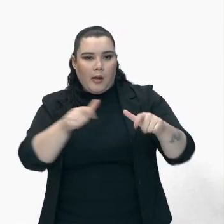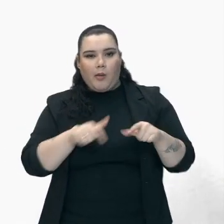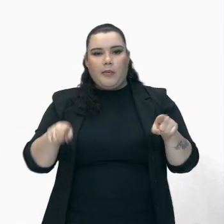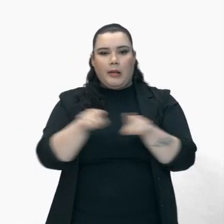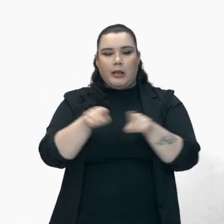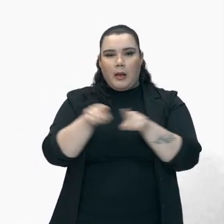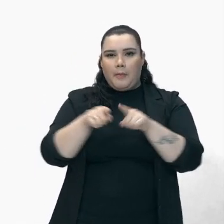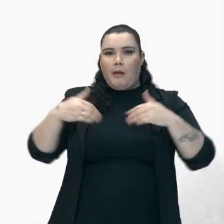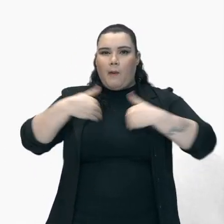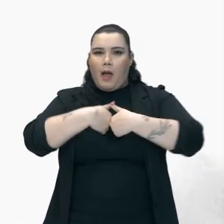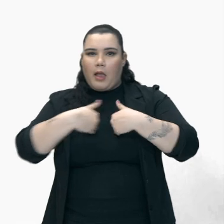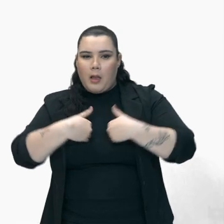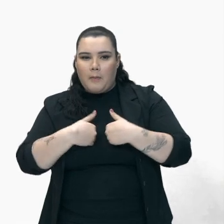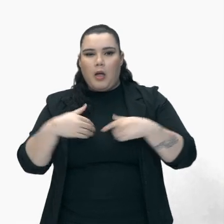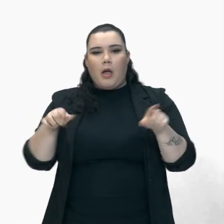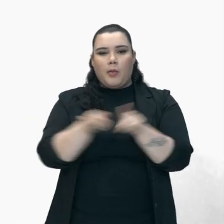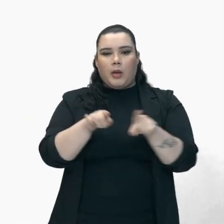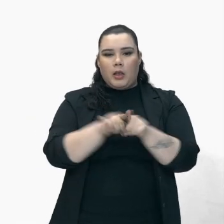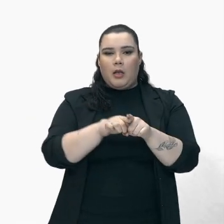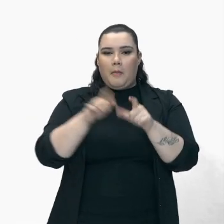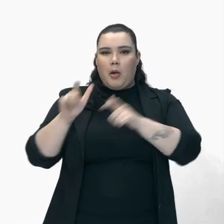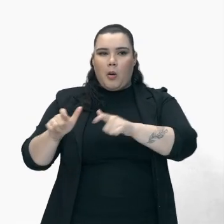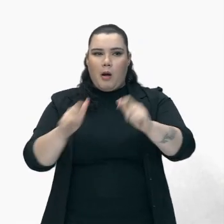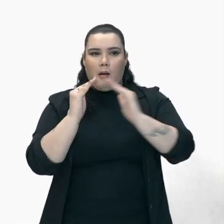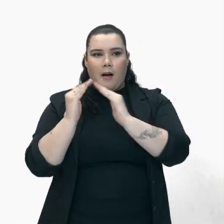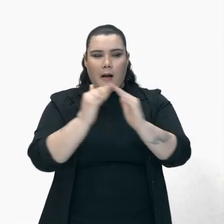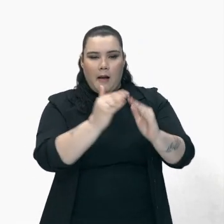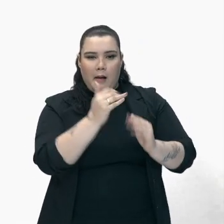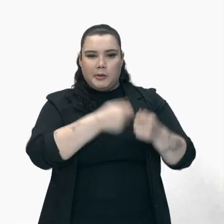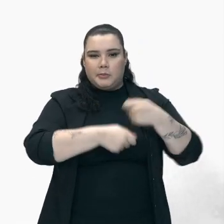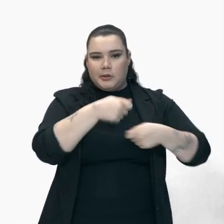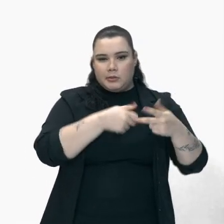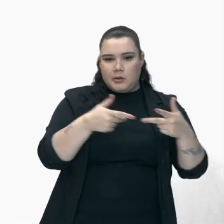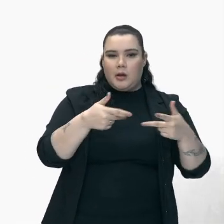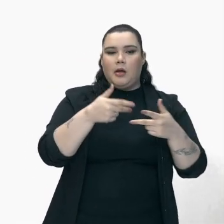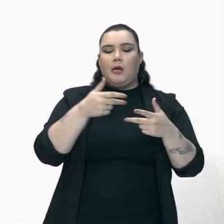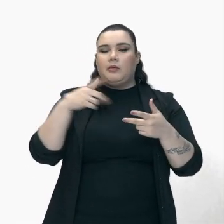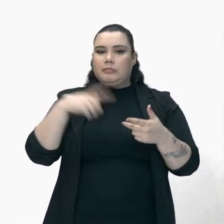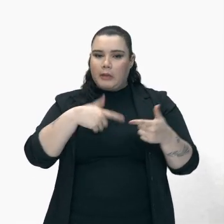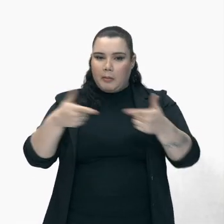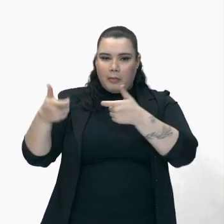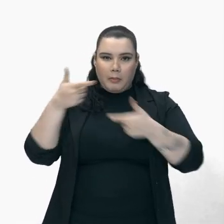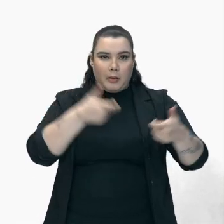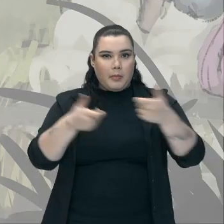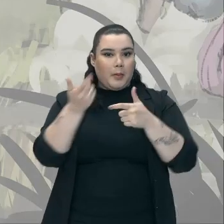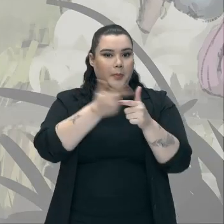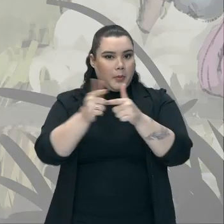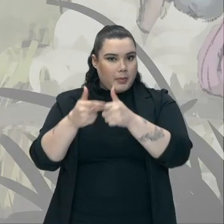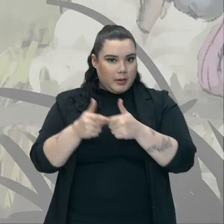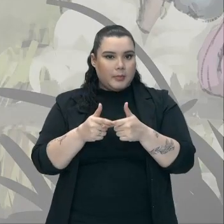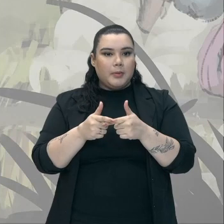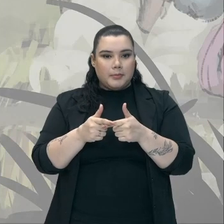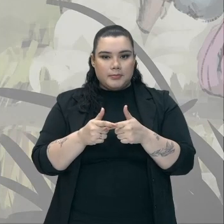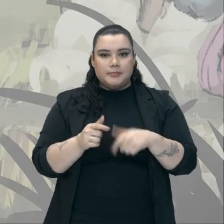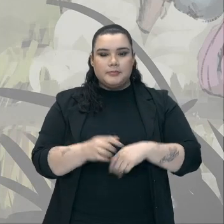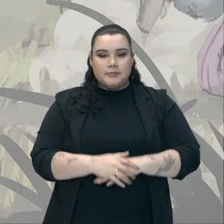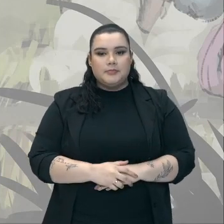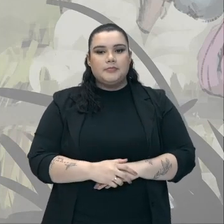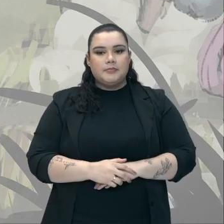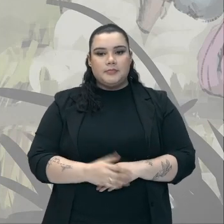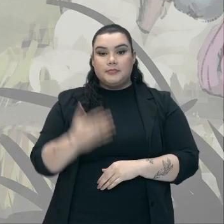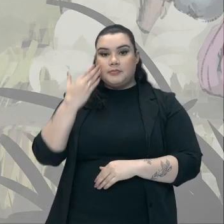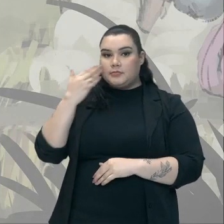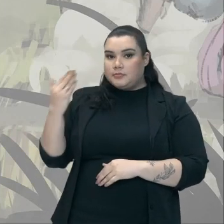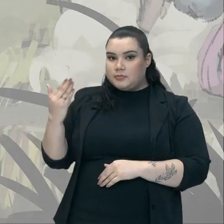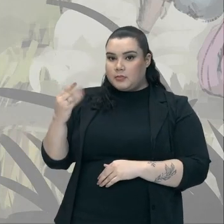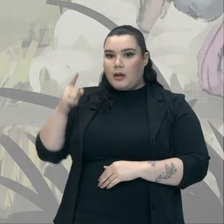vilas Enfrentando-os Em vários conflitos Armados Galera Voltando aqui Para mim Essa foi A chamada